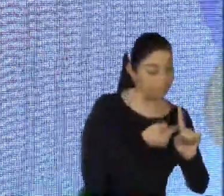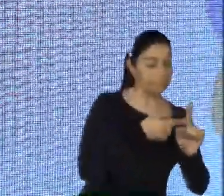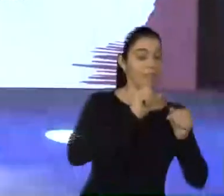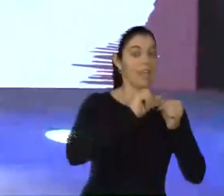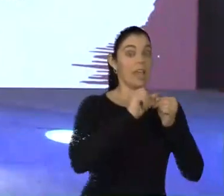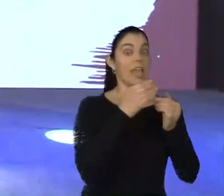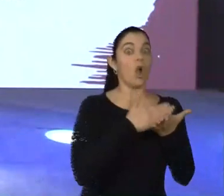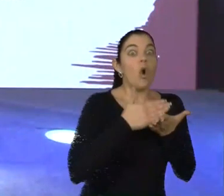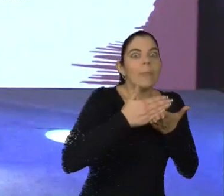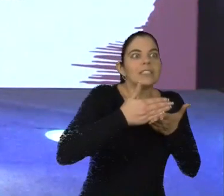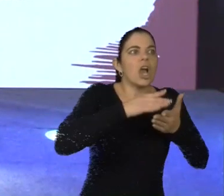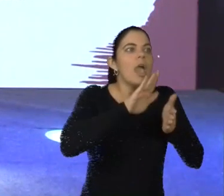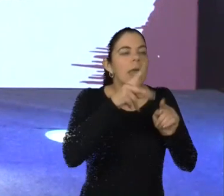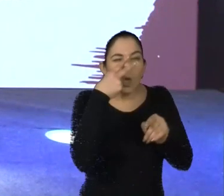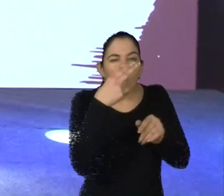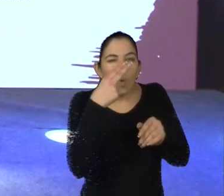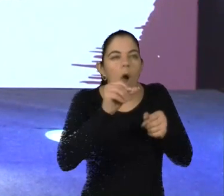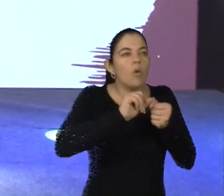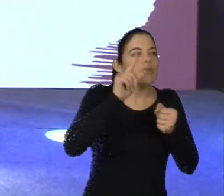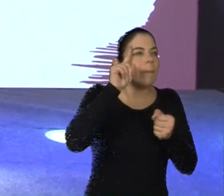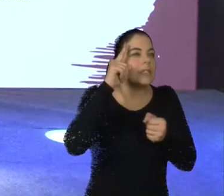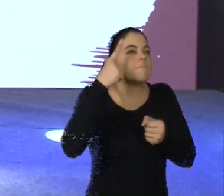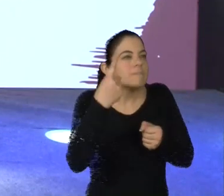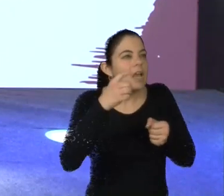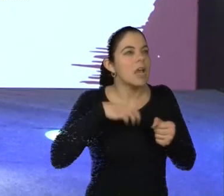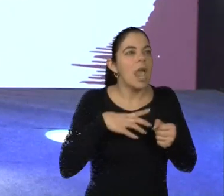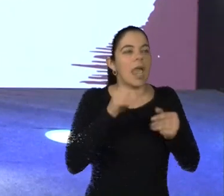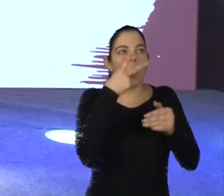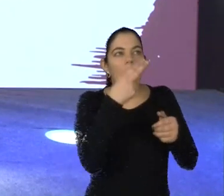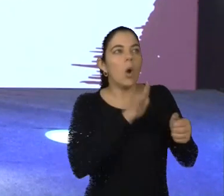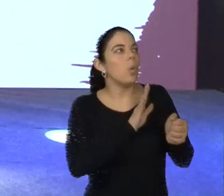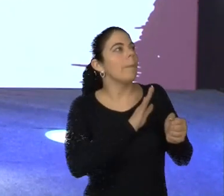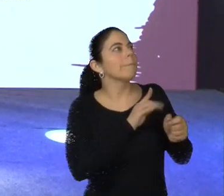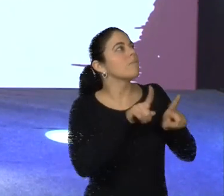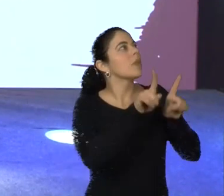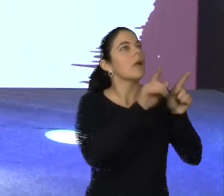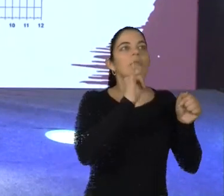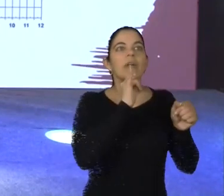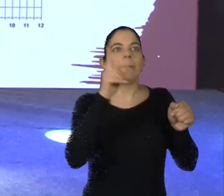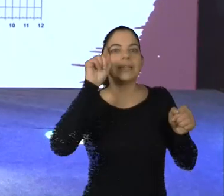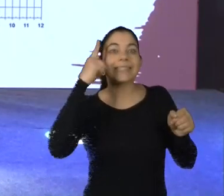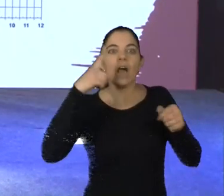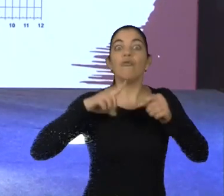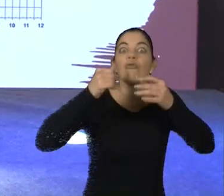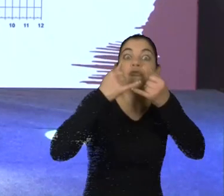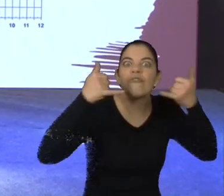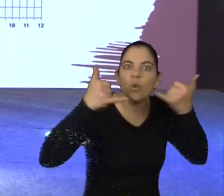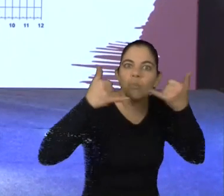sofre dobraduras, para conseguir abarcar dentro da caixa craniana, nada mais, nada menos, do que